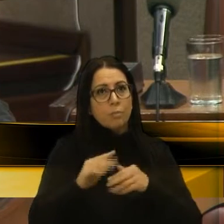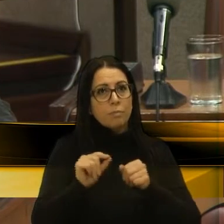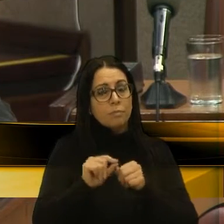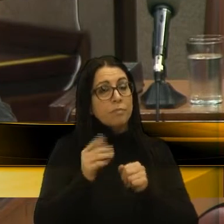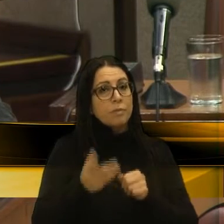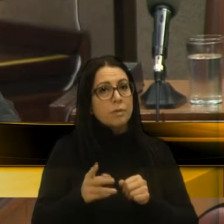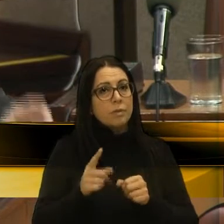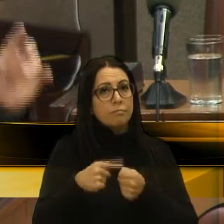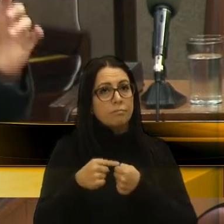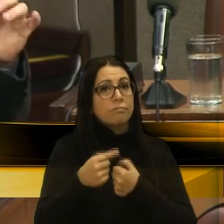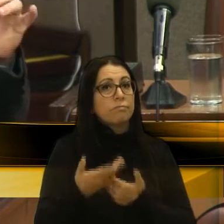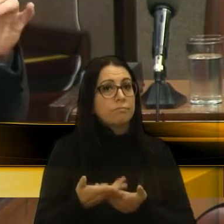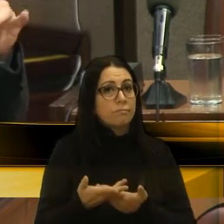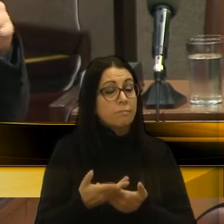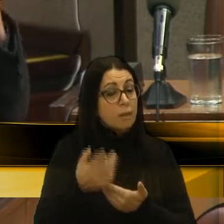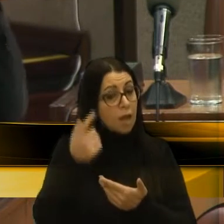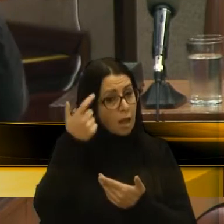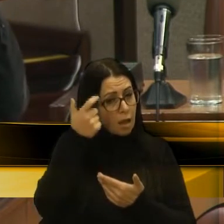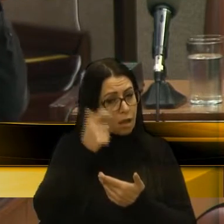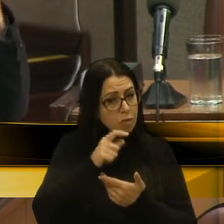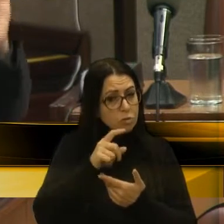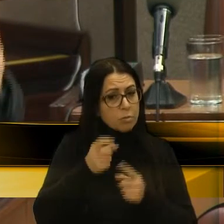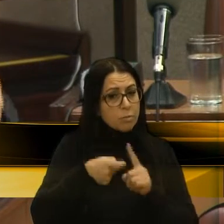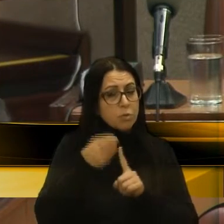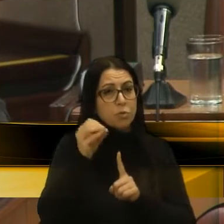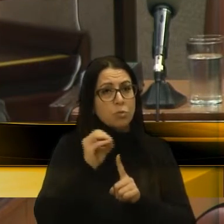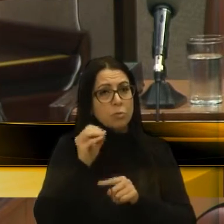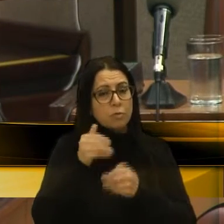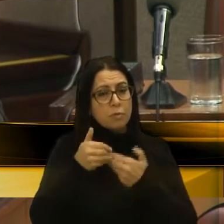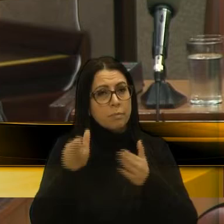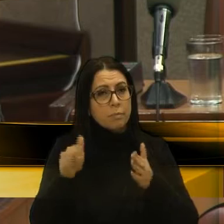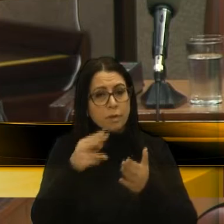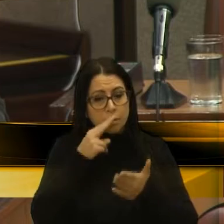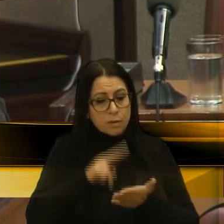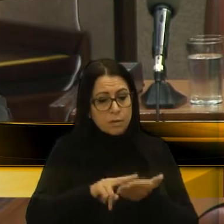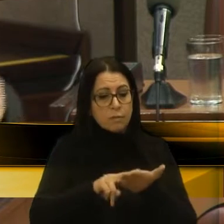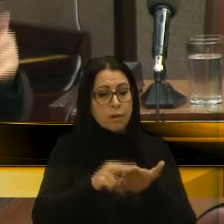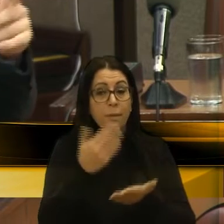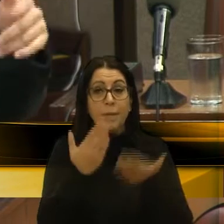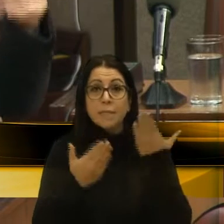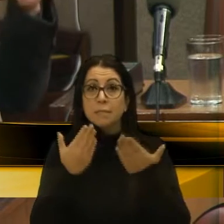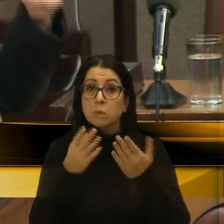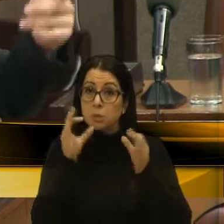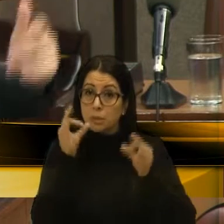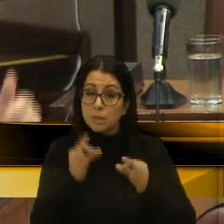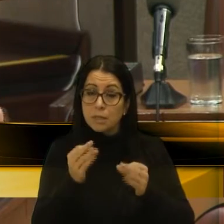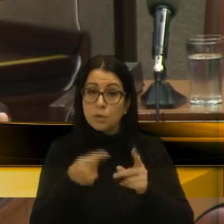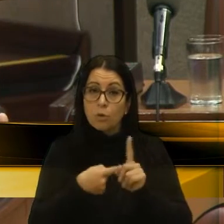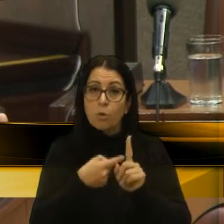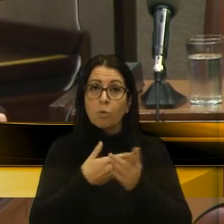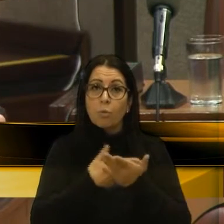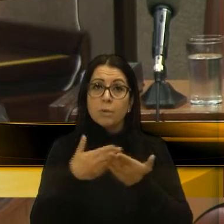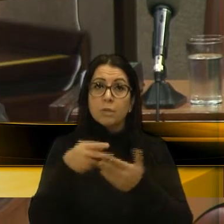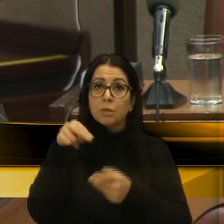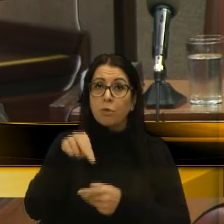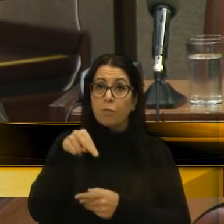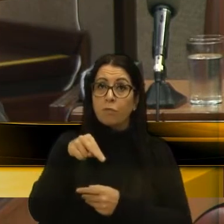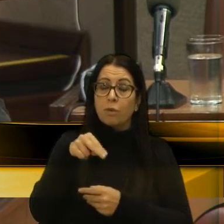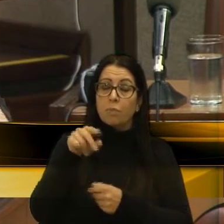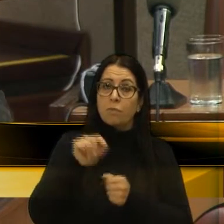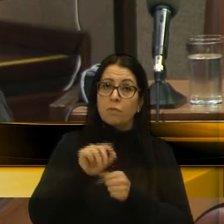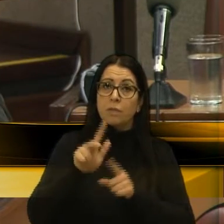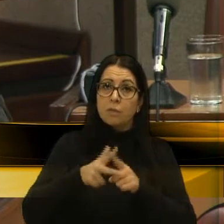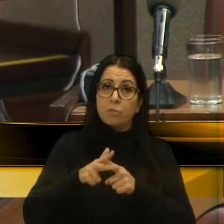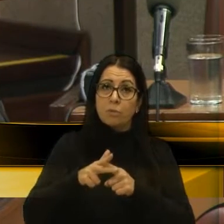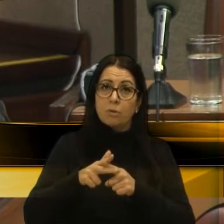executadas na nossa cidade. Parece que outubro será a abertura dos envelopes, e, se der tudo certo, em novembro começará a ser